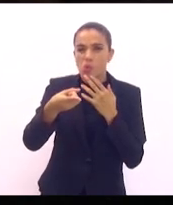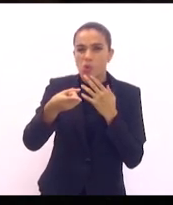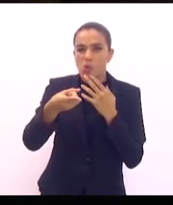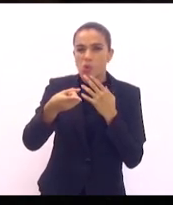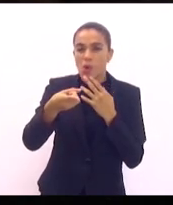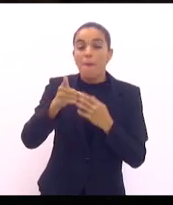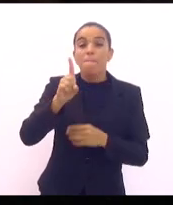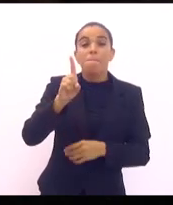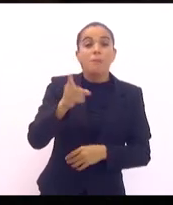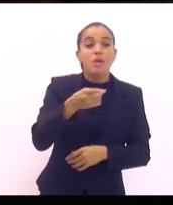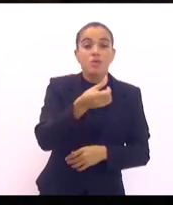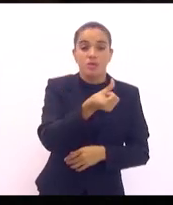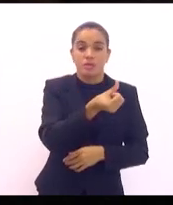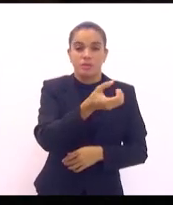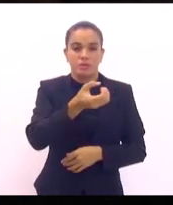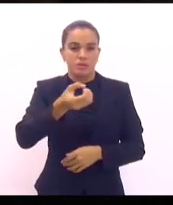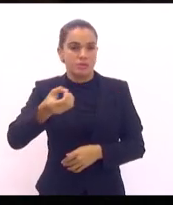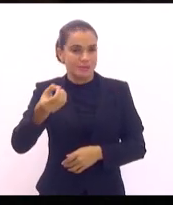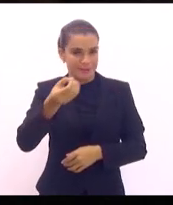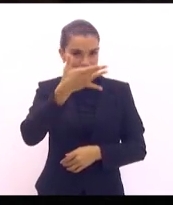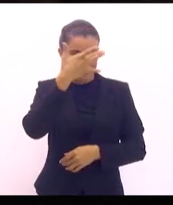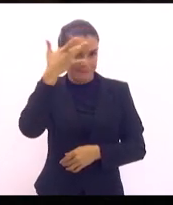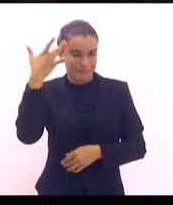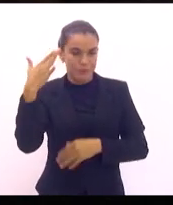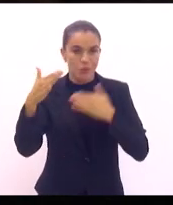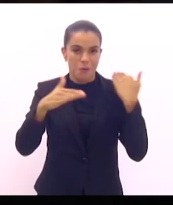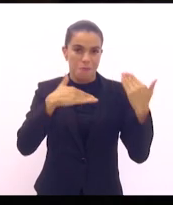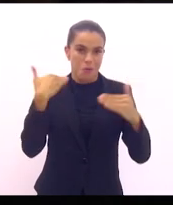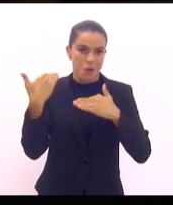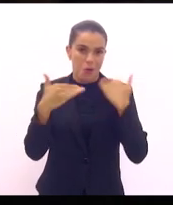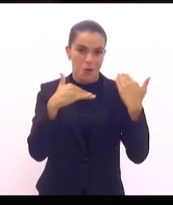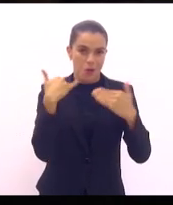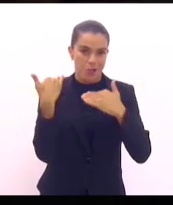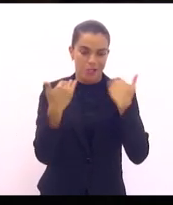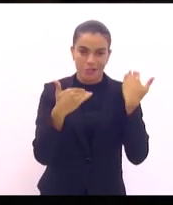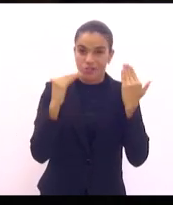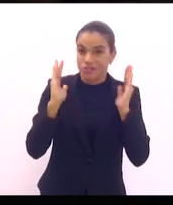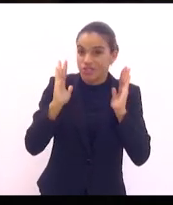e seiscentos pessoas